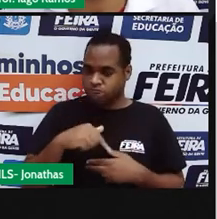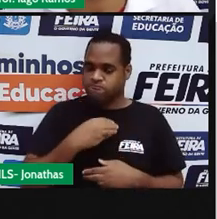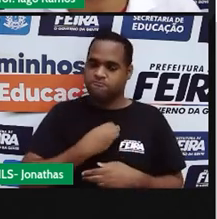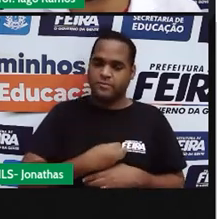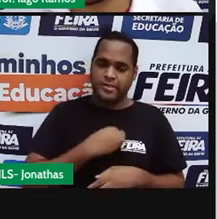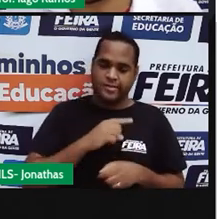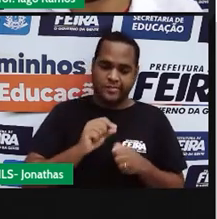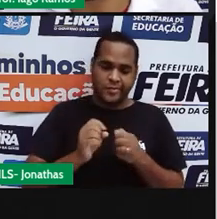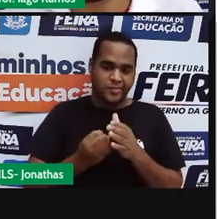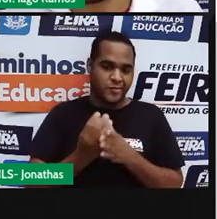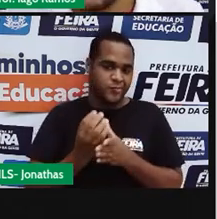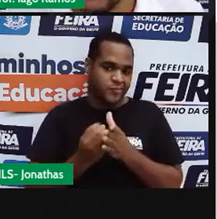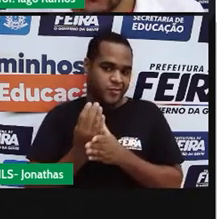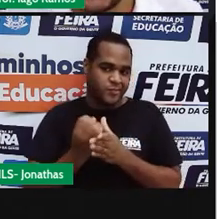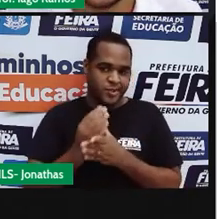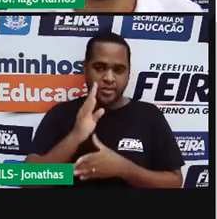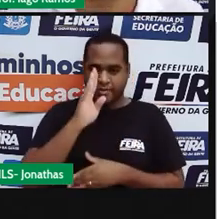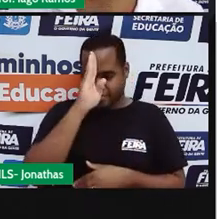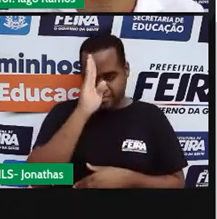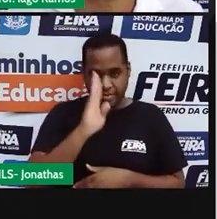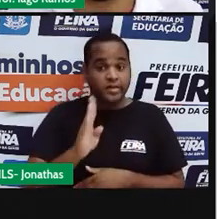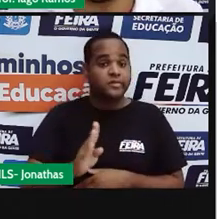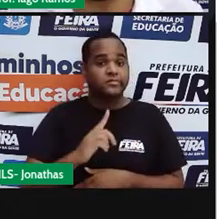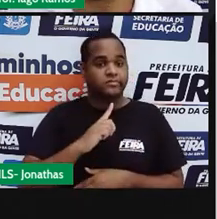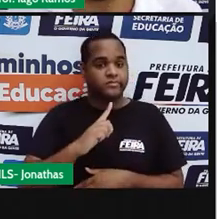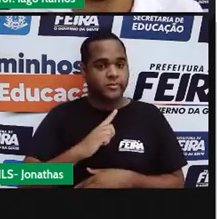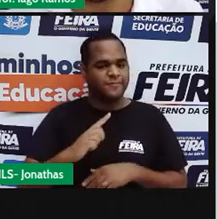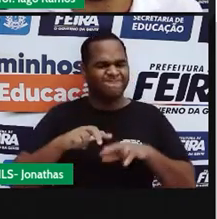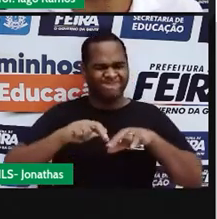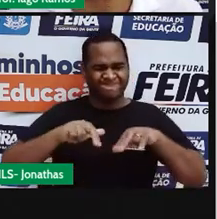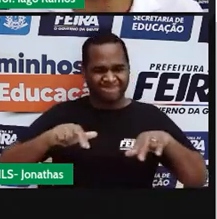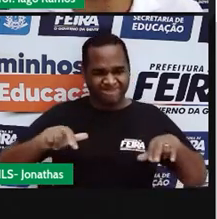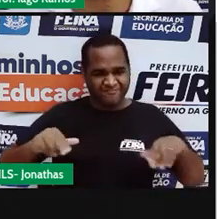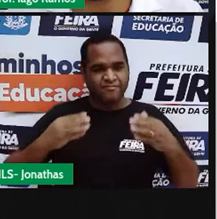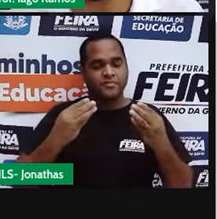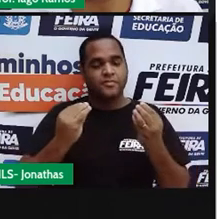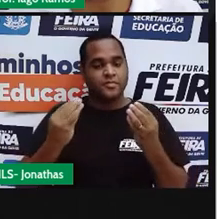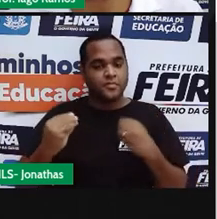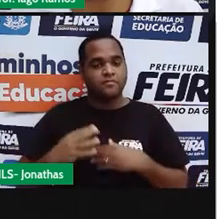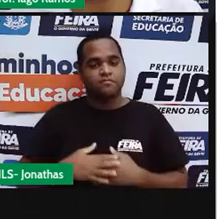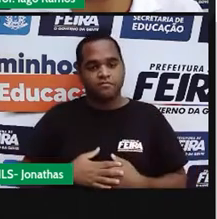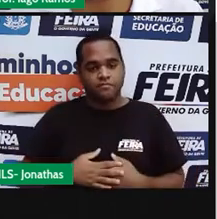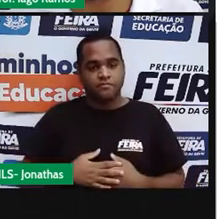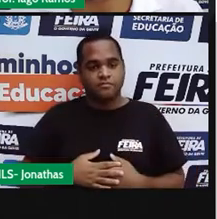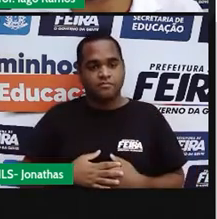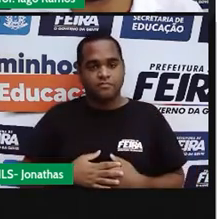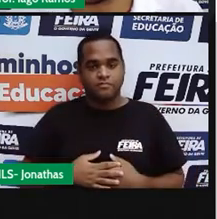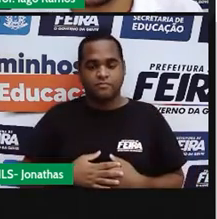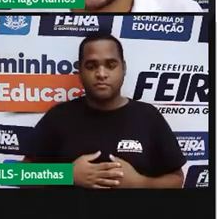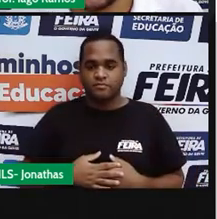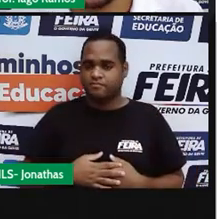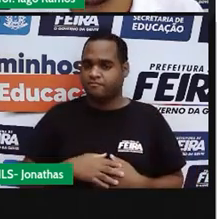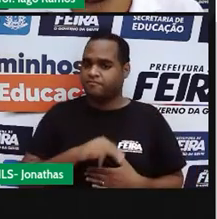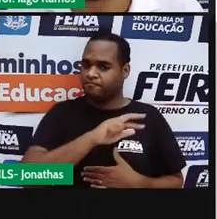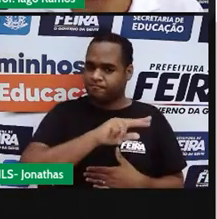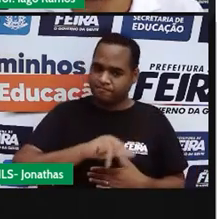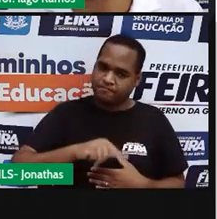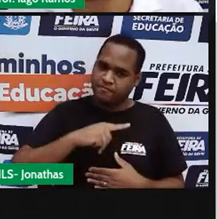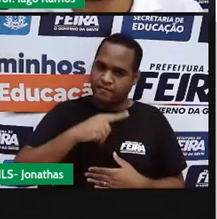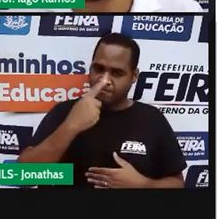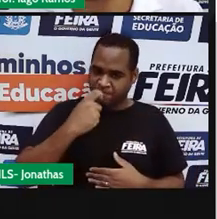produzidas no Brasil. é muita coisa, tá bom? Se de muitos dos itens jogados fora